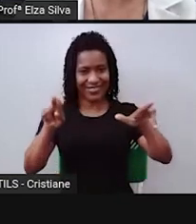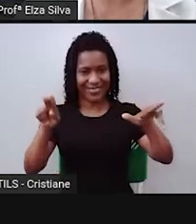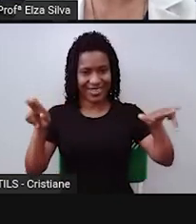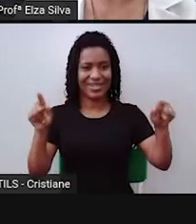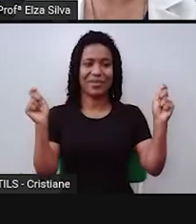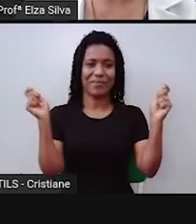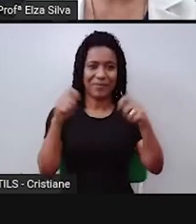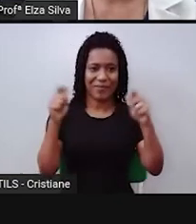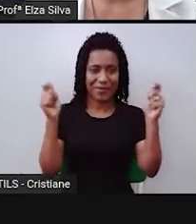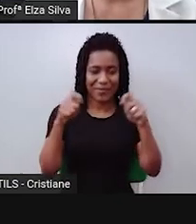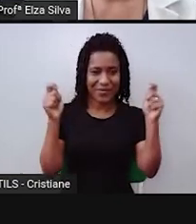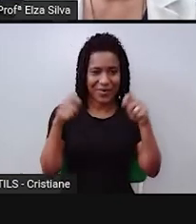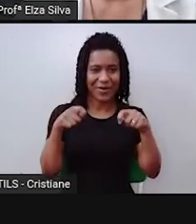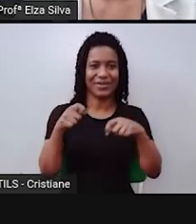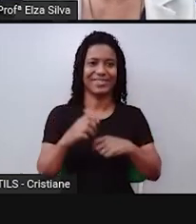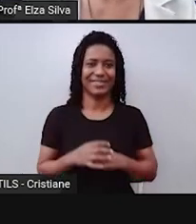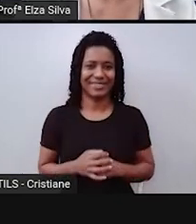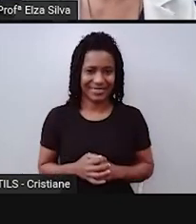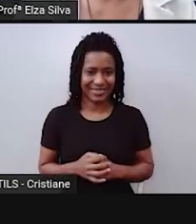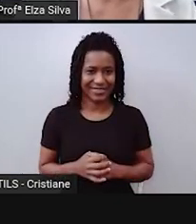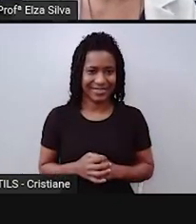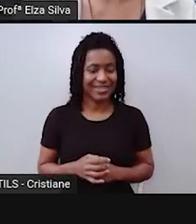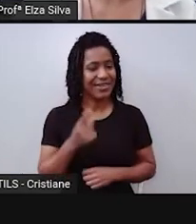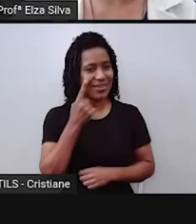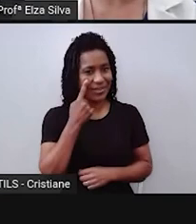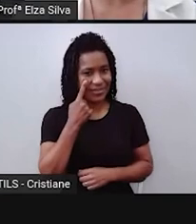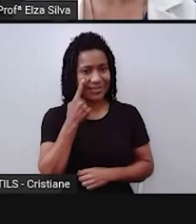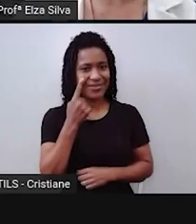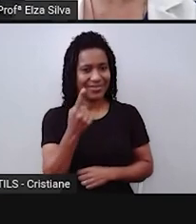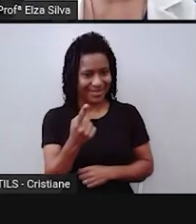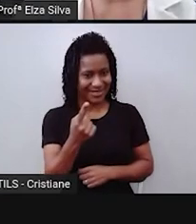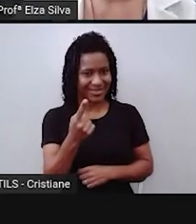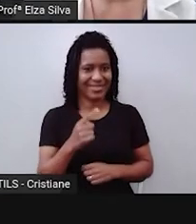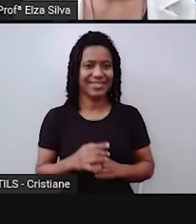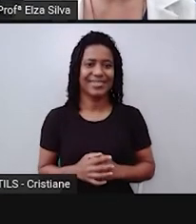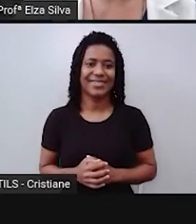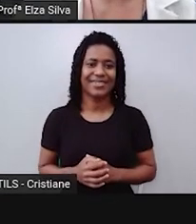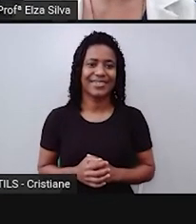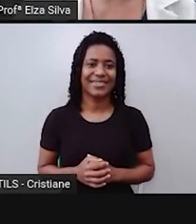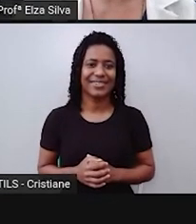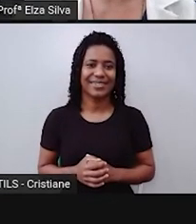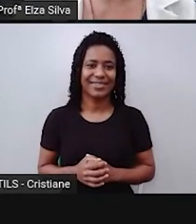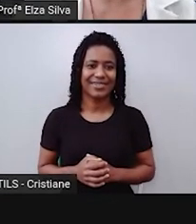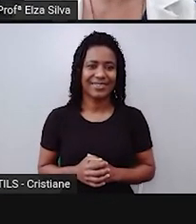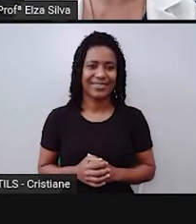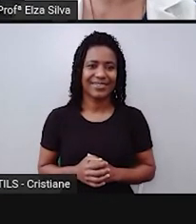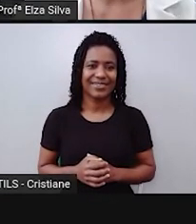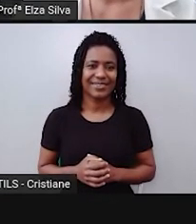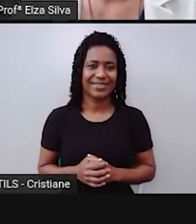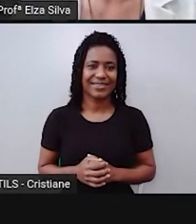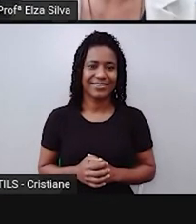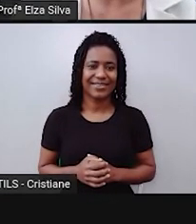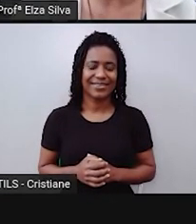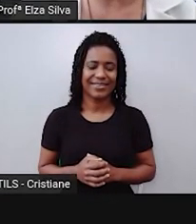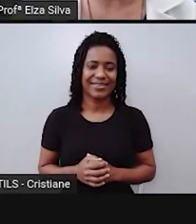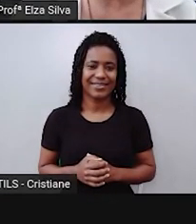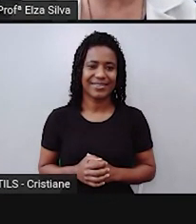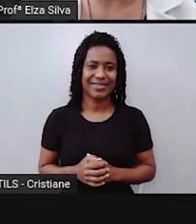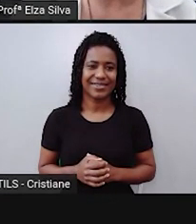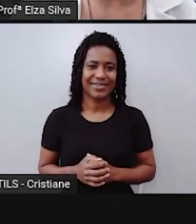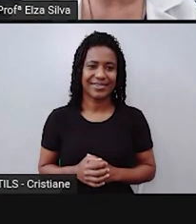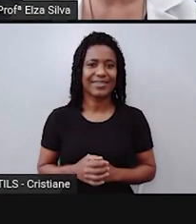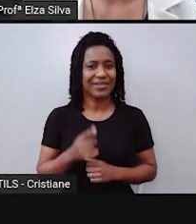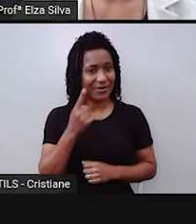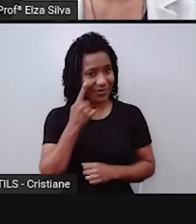possibilidades. Então, vejamos. Por exemplo, vamos supor que vocês escolham o TED